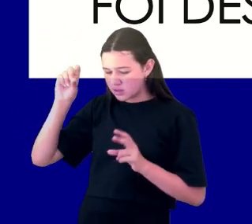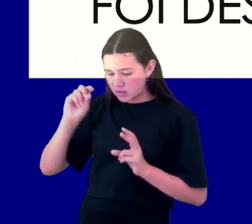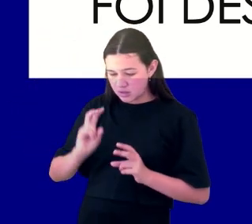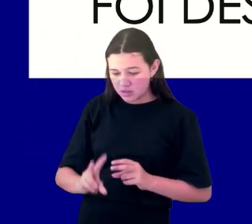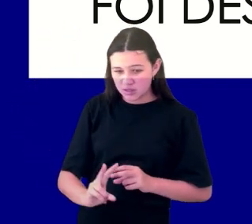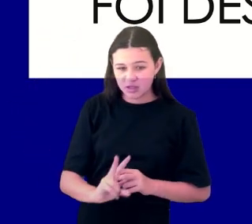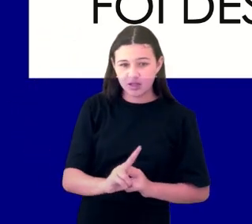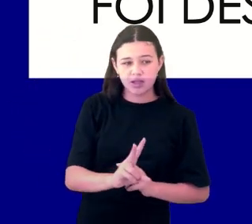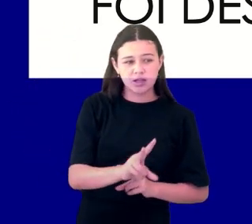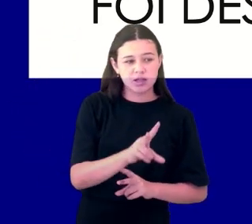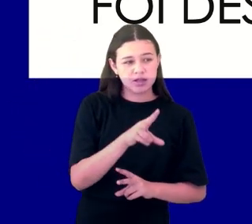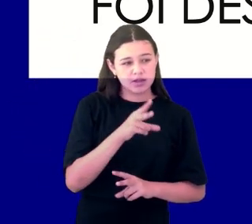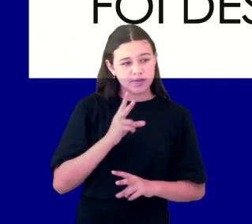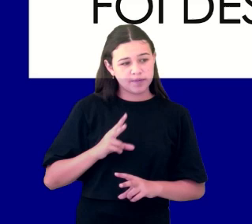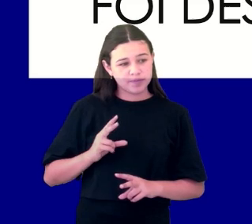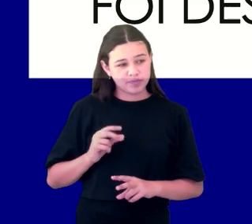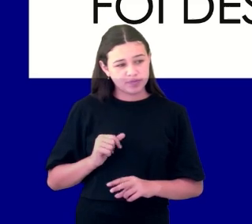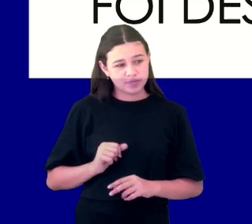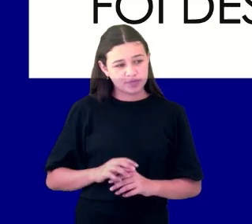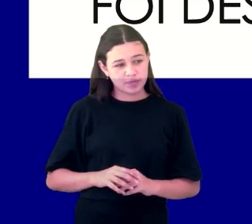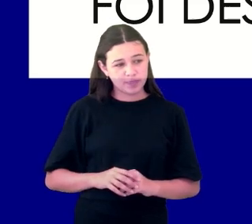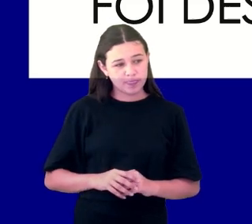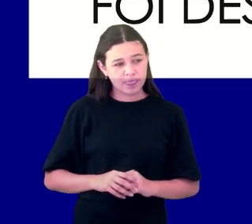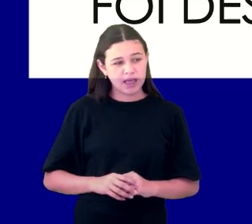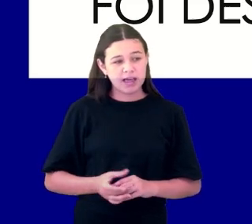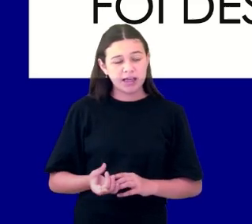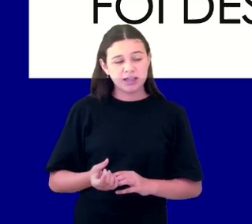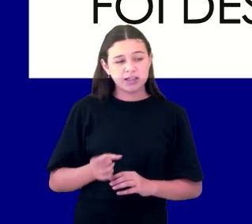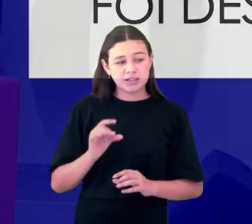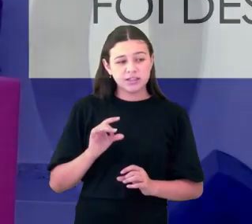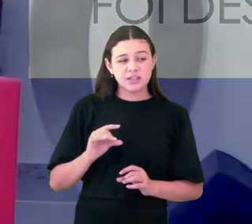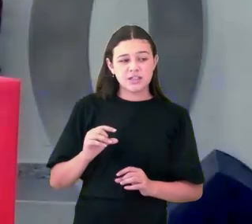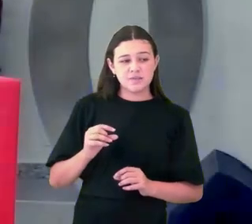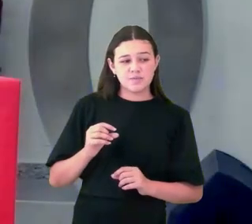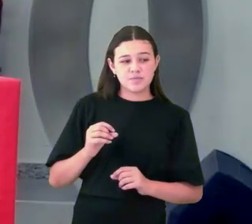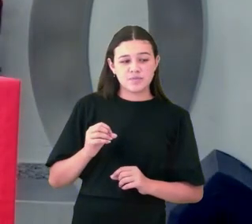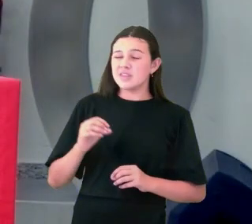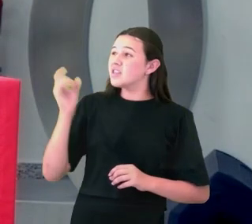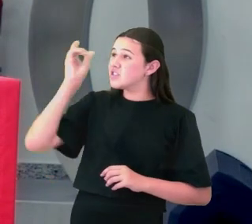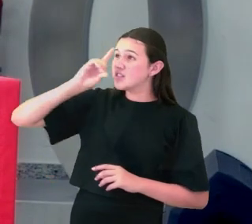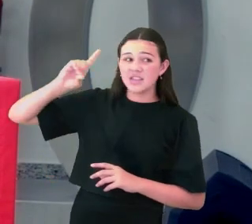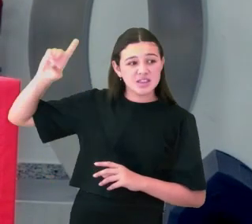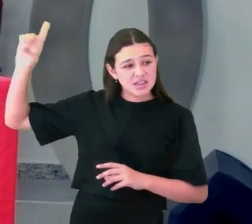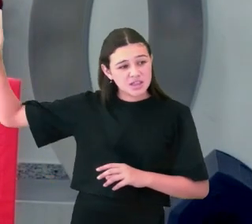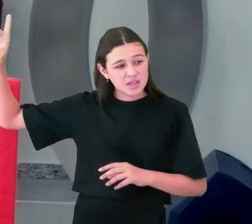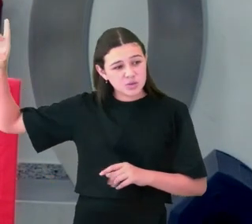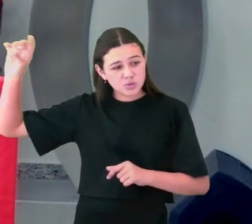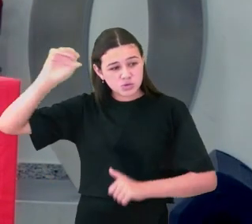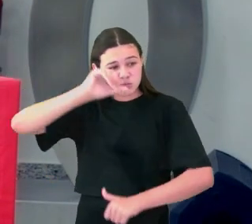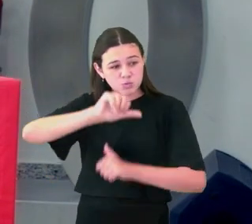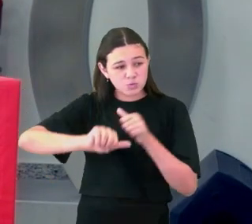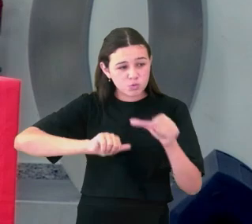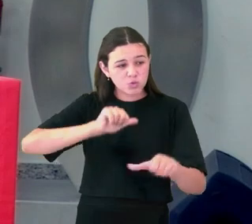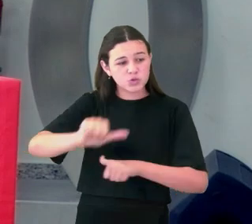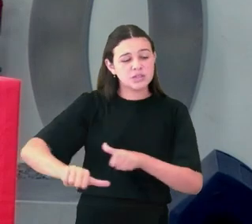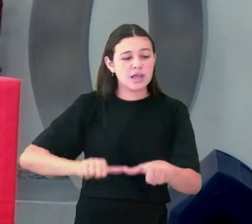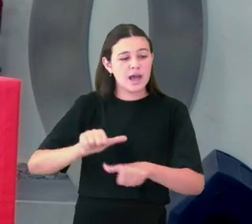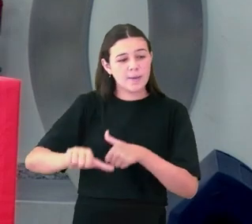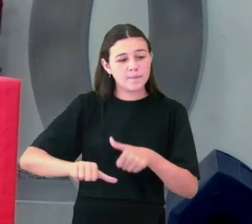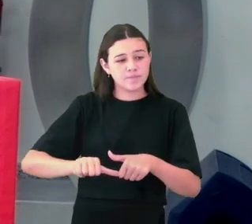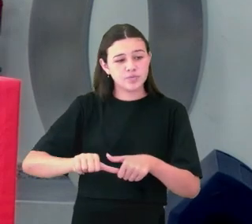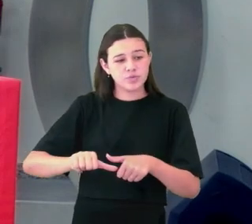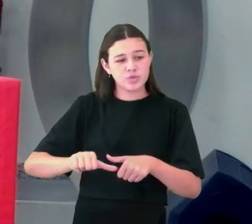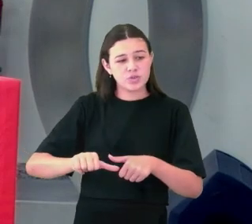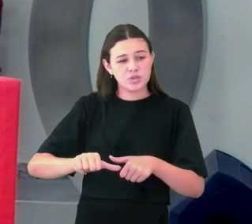profética de Isaías não era só uma constatação. Não era só um sentimento assim, uma leitura do momento social,